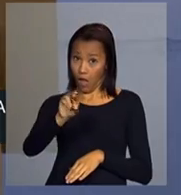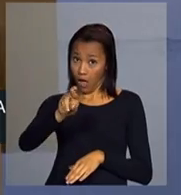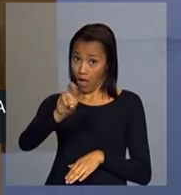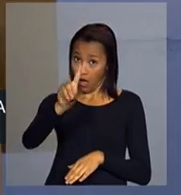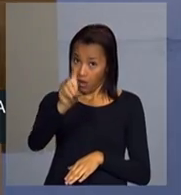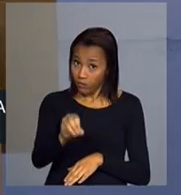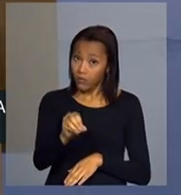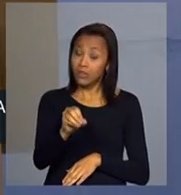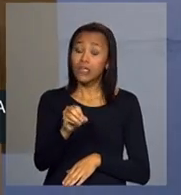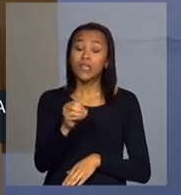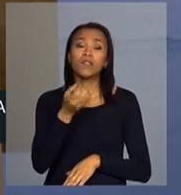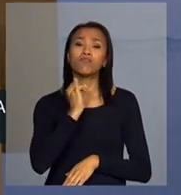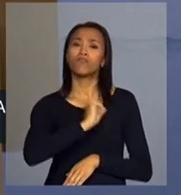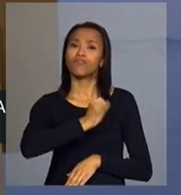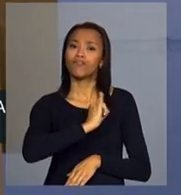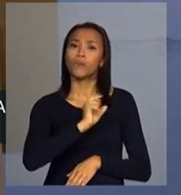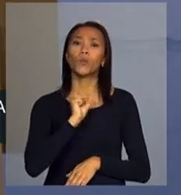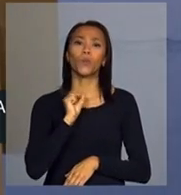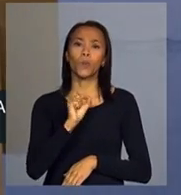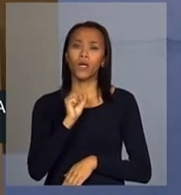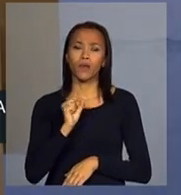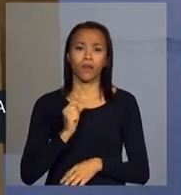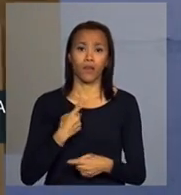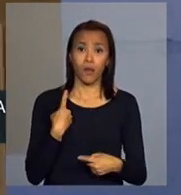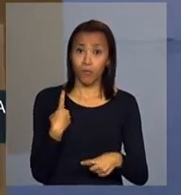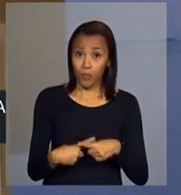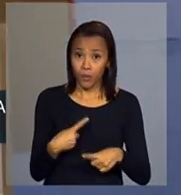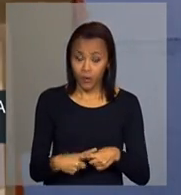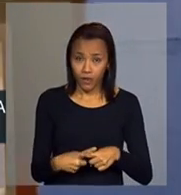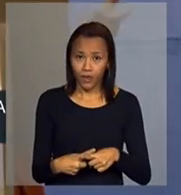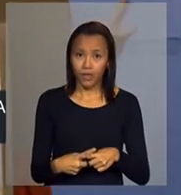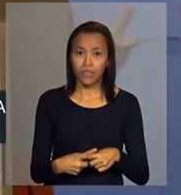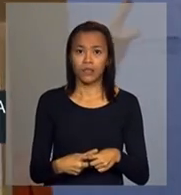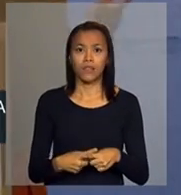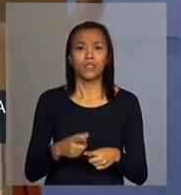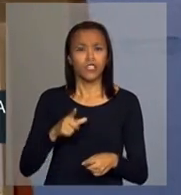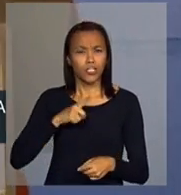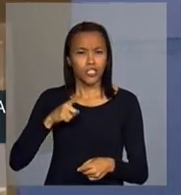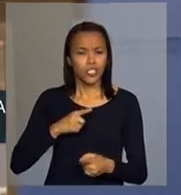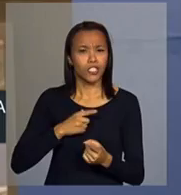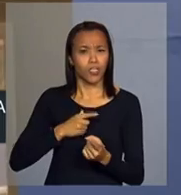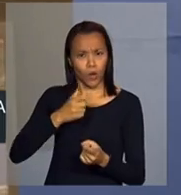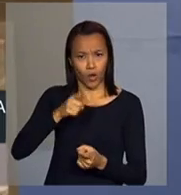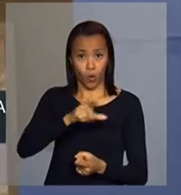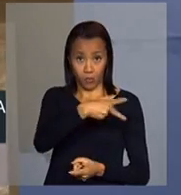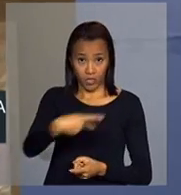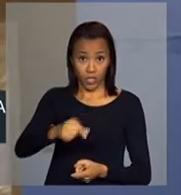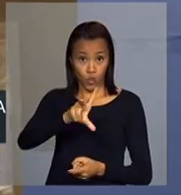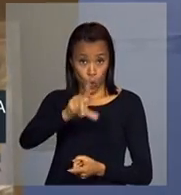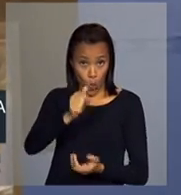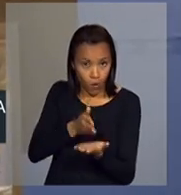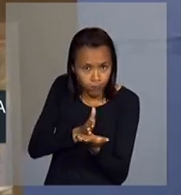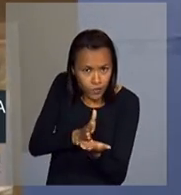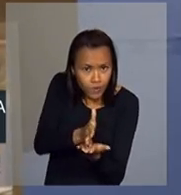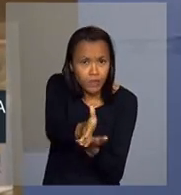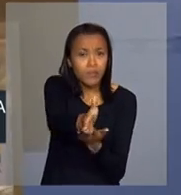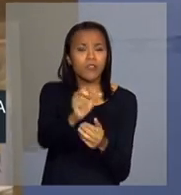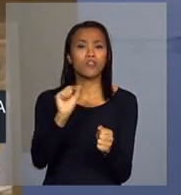trazia, porque tinha a determinação e o compromisso de fazer,